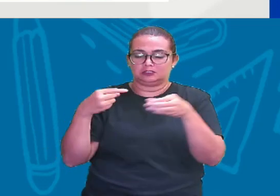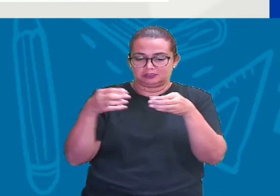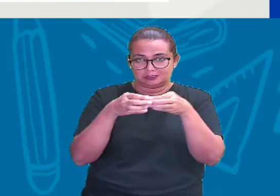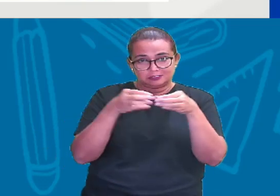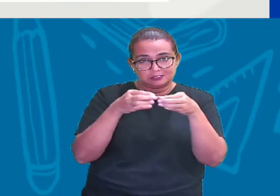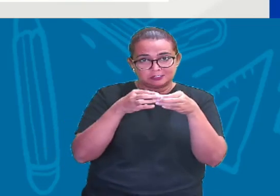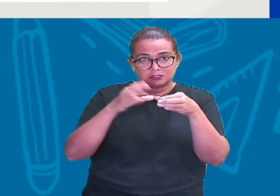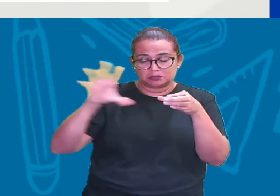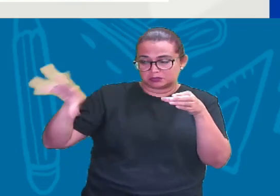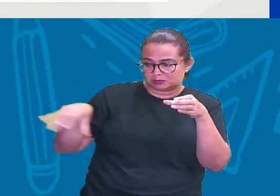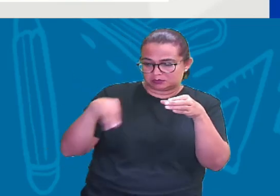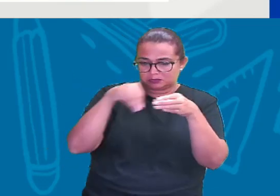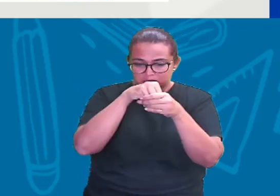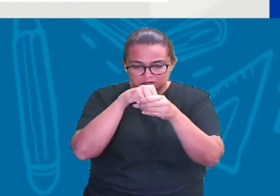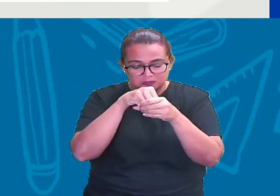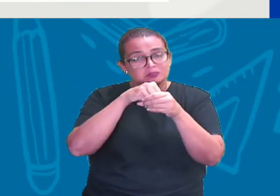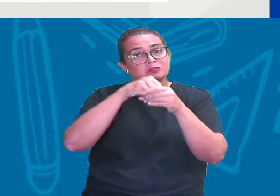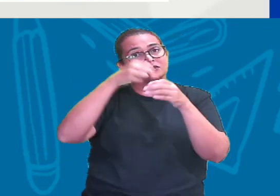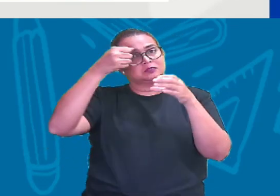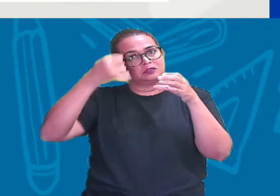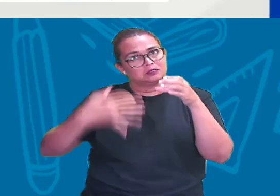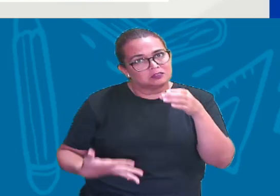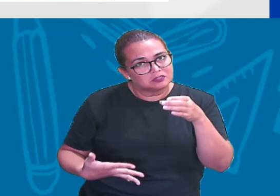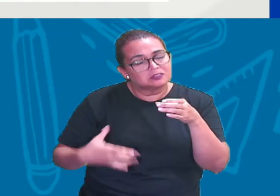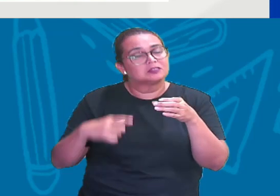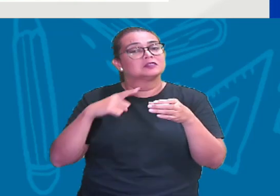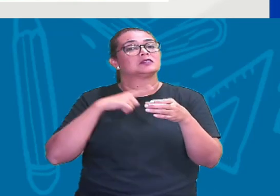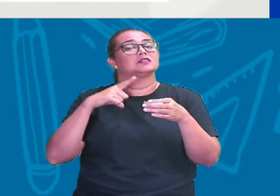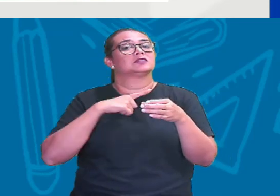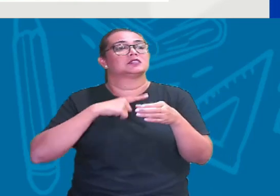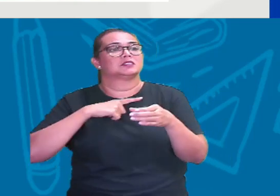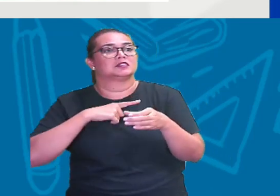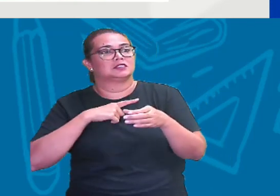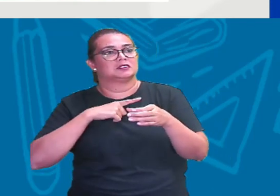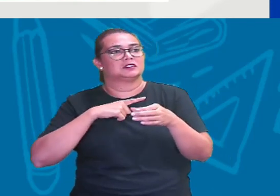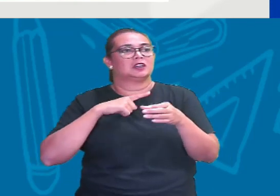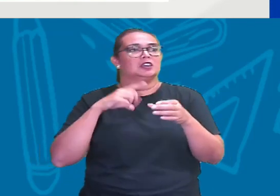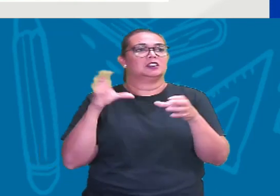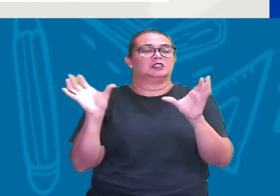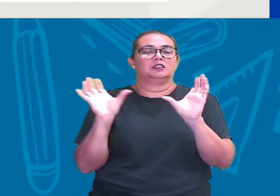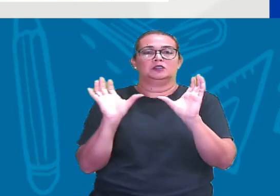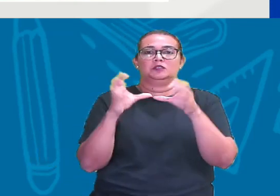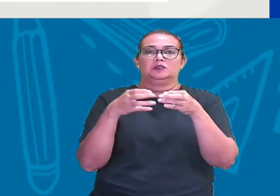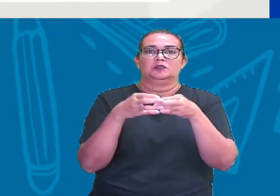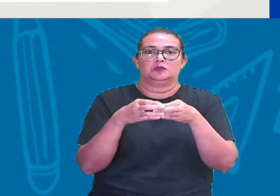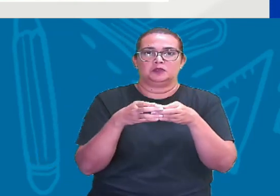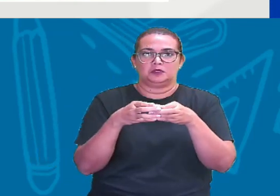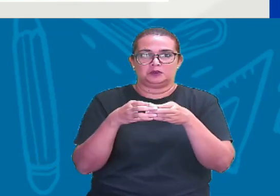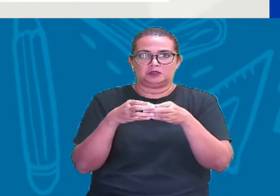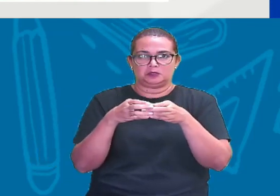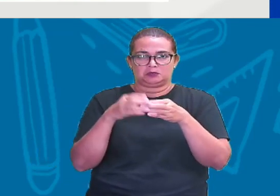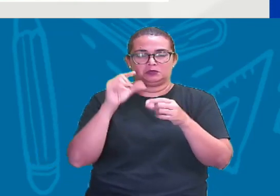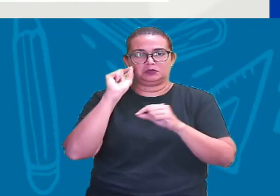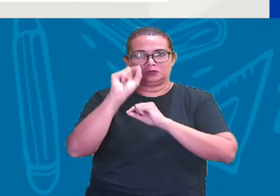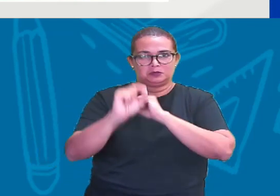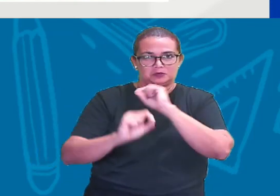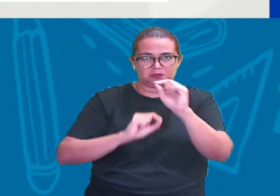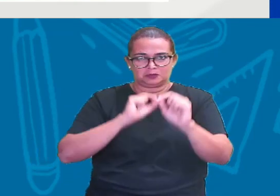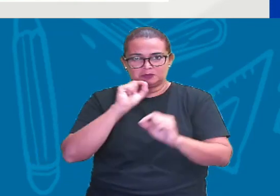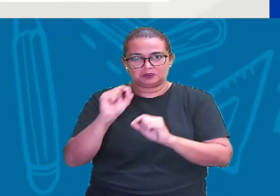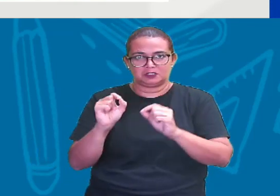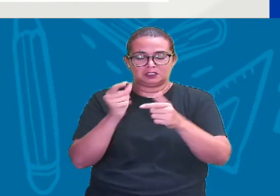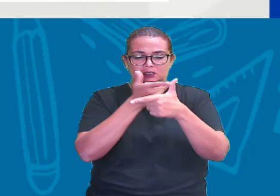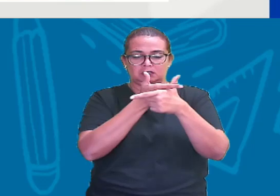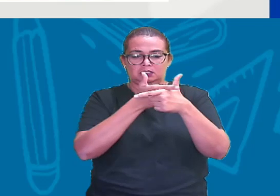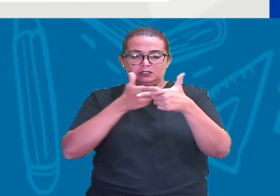inteiros, nós vamos lembrar do conjunto dos números racionais, tá certo?